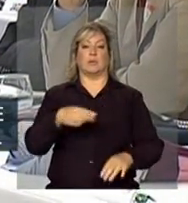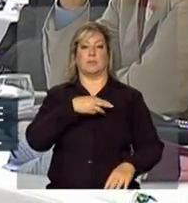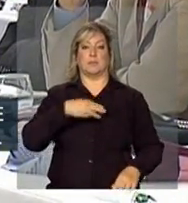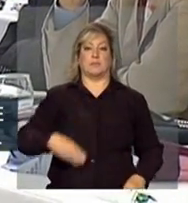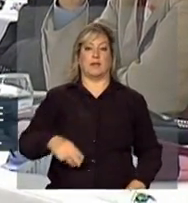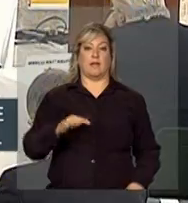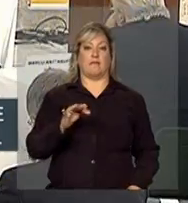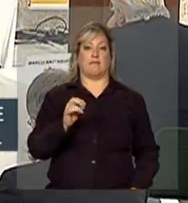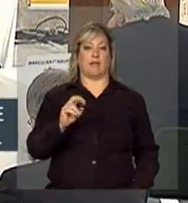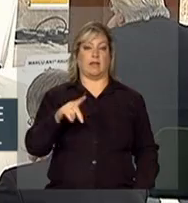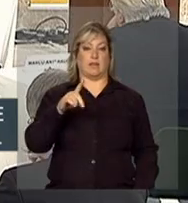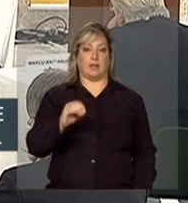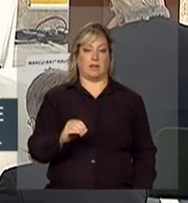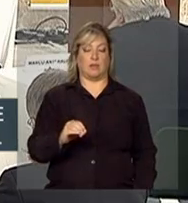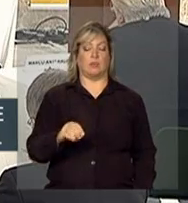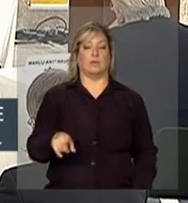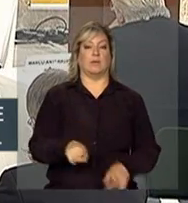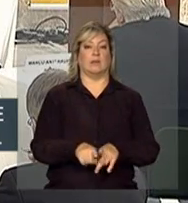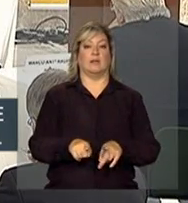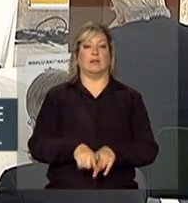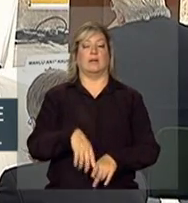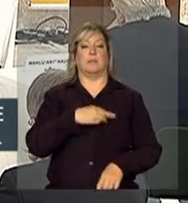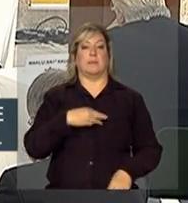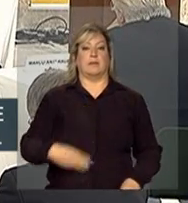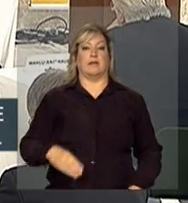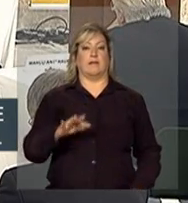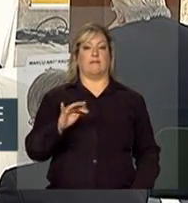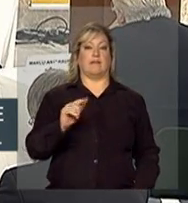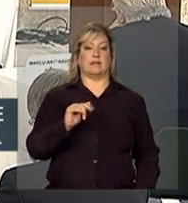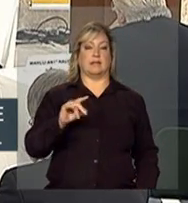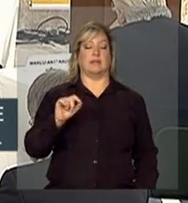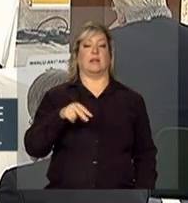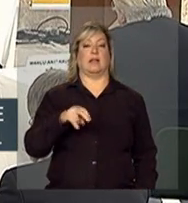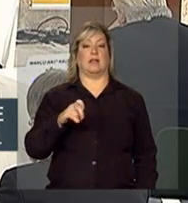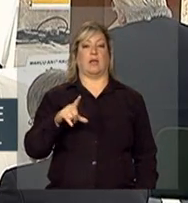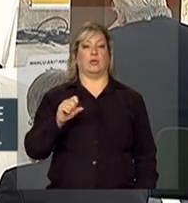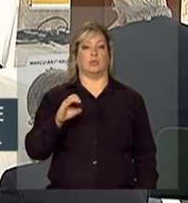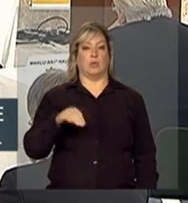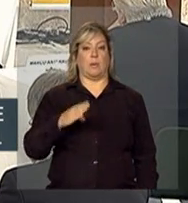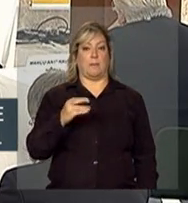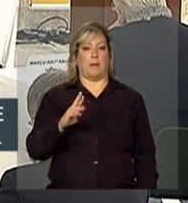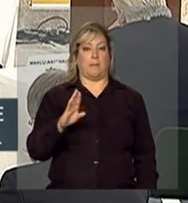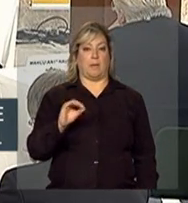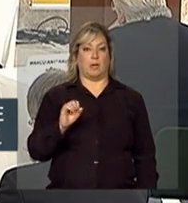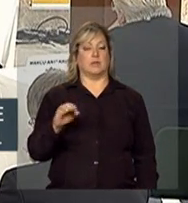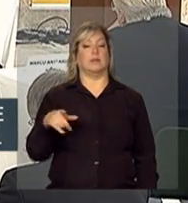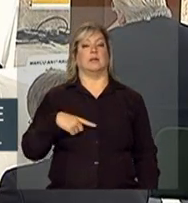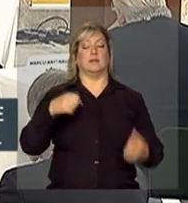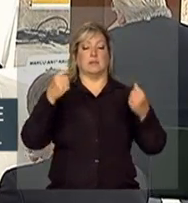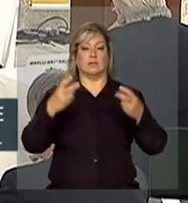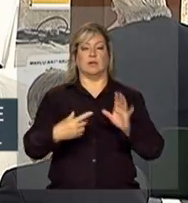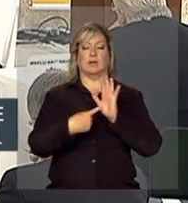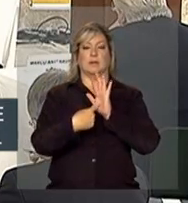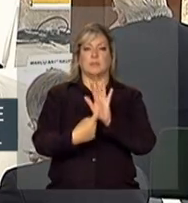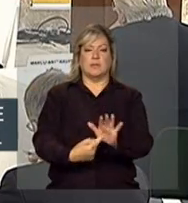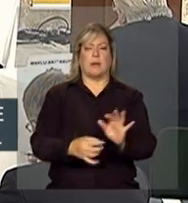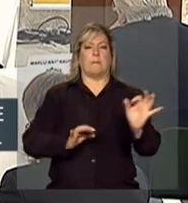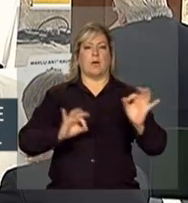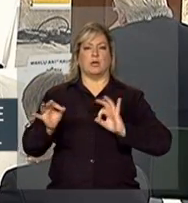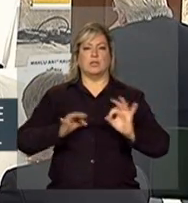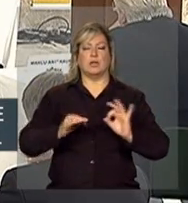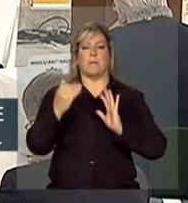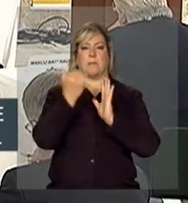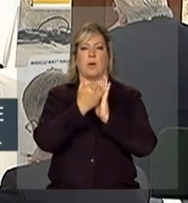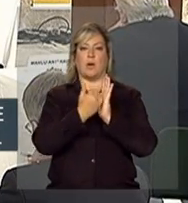Fernando Pimentel e pelo ministro da Fazenda, Nelson Barbosa, as manifestações efetivas, projetos,